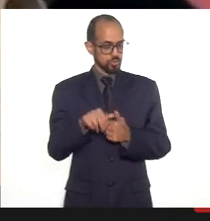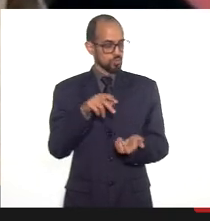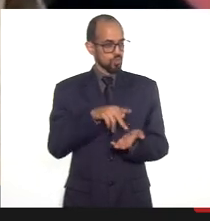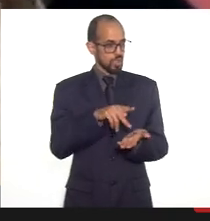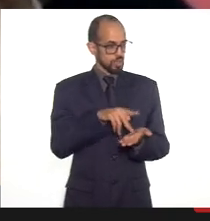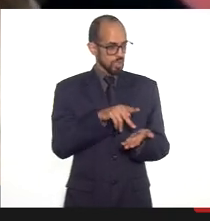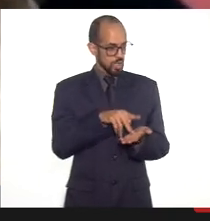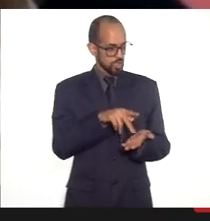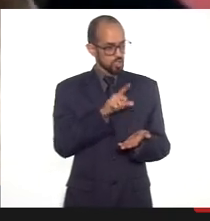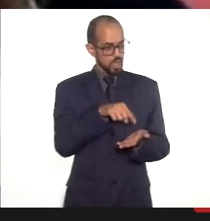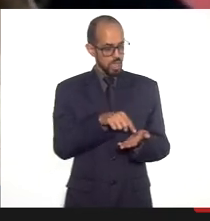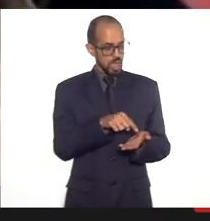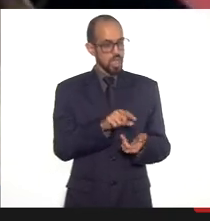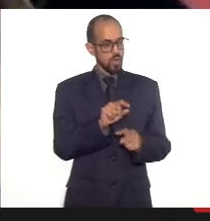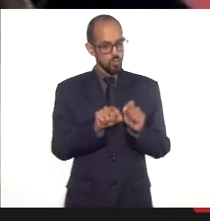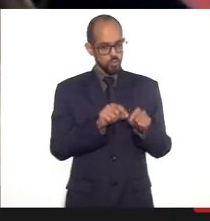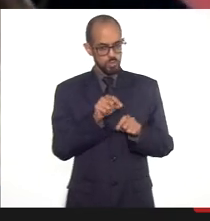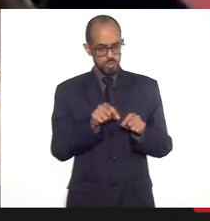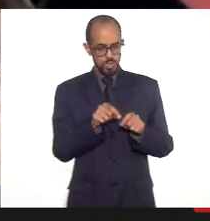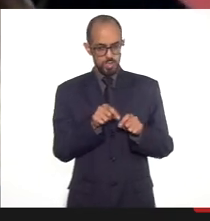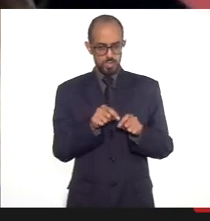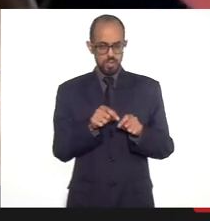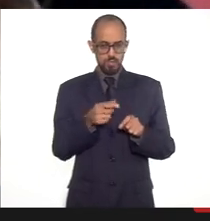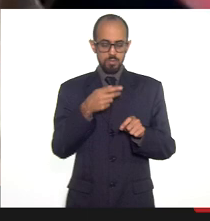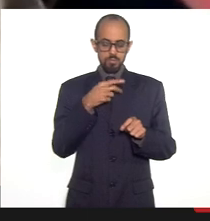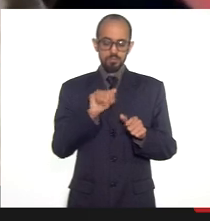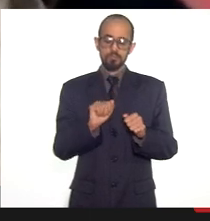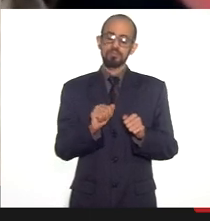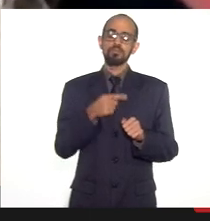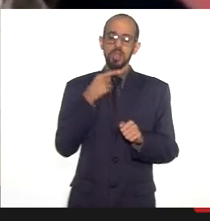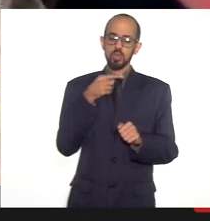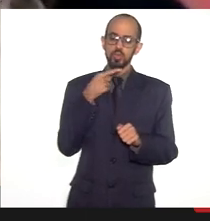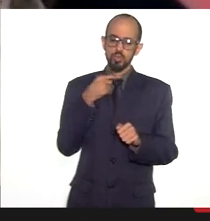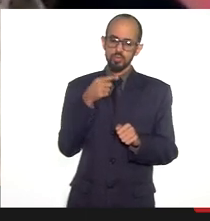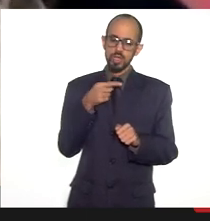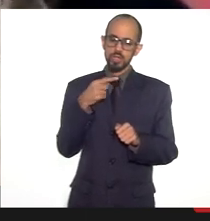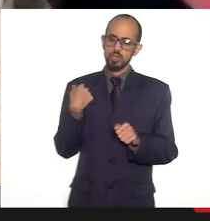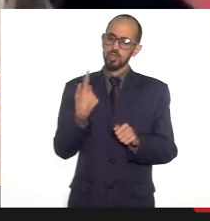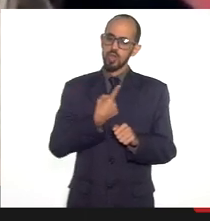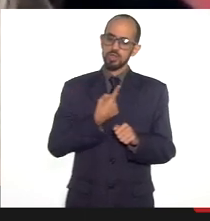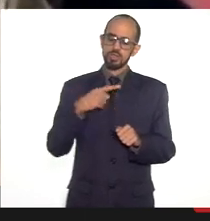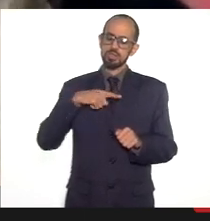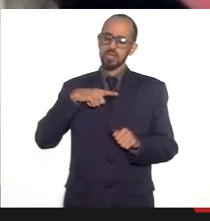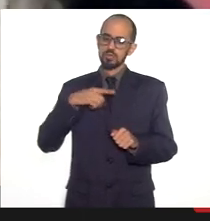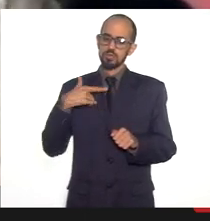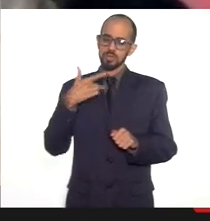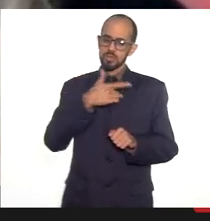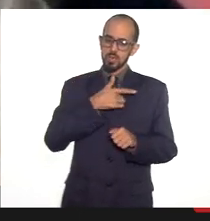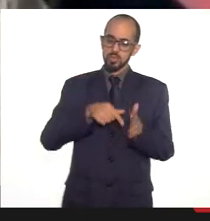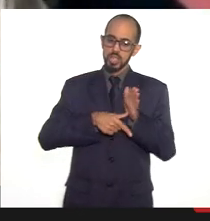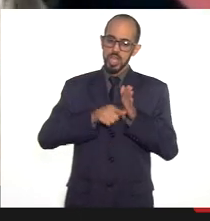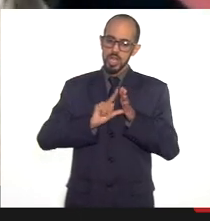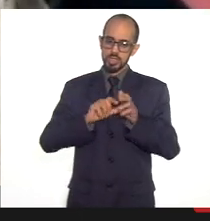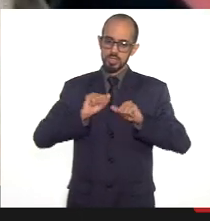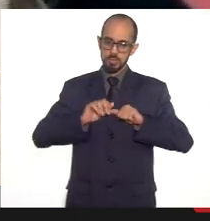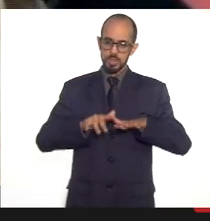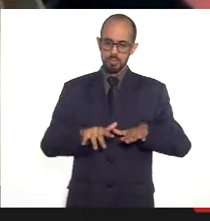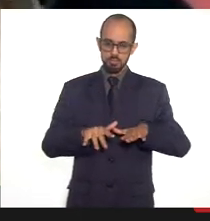é uma colocação que a gente tem uma saúde antes da pandemia